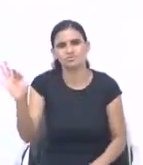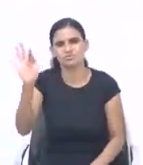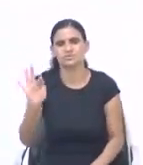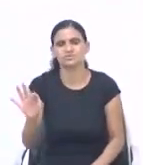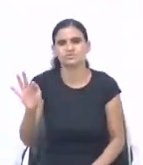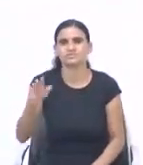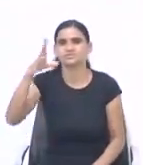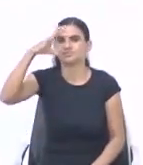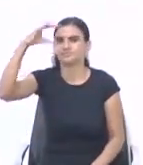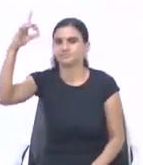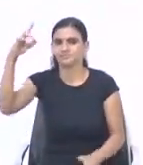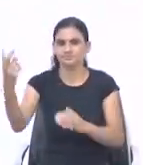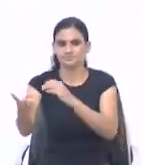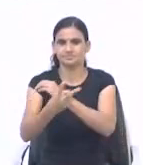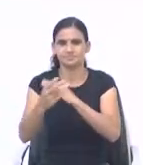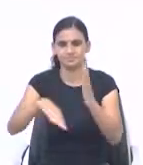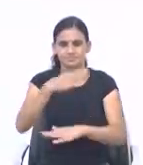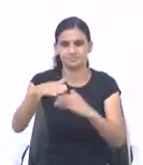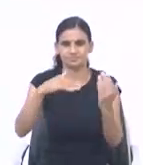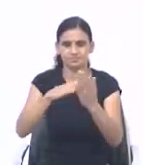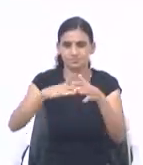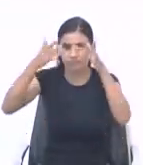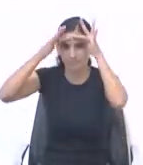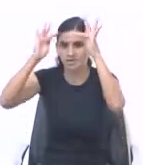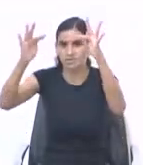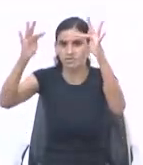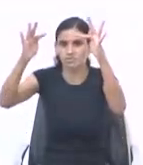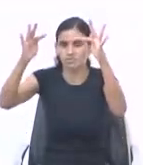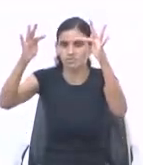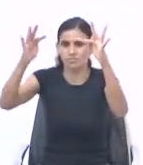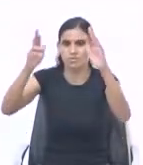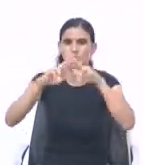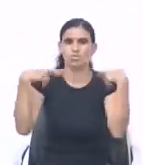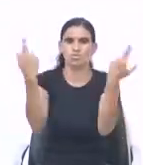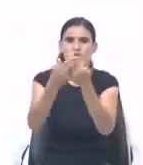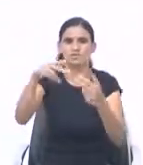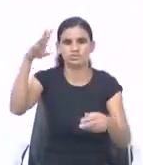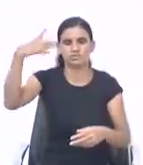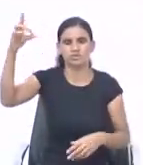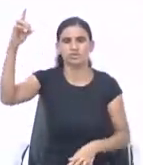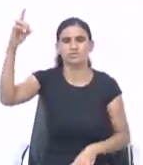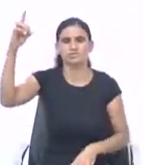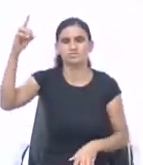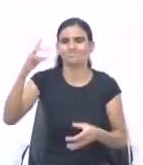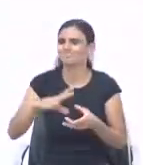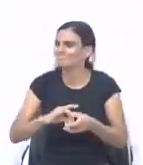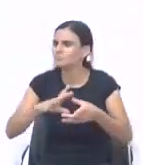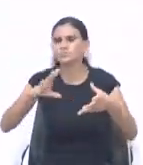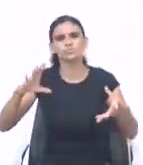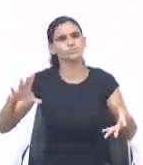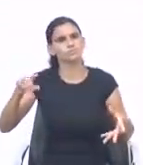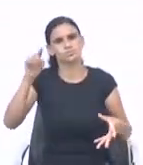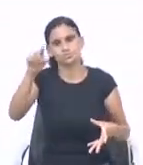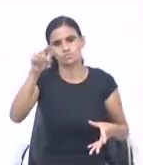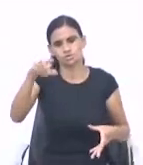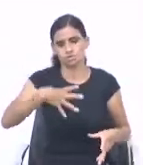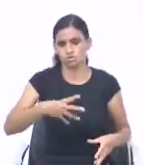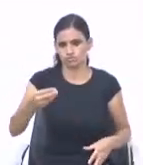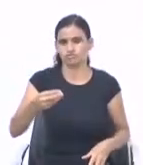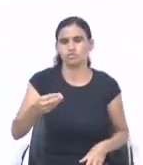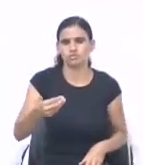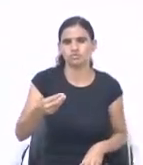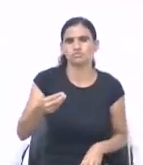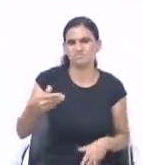Deus está cuidando de tudo. Para quem é fiel no reino de Deus. Deus não deixa a sua descendência passar fome. E nem você